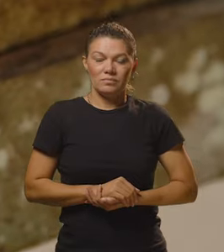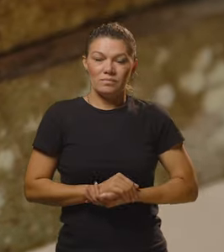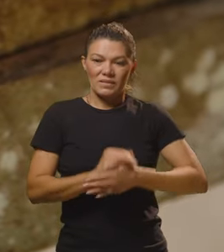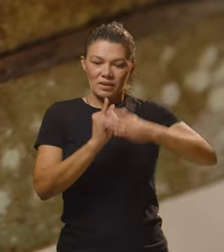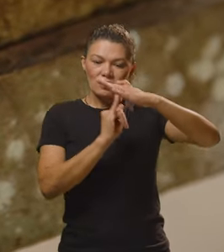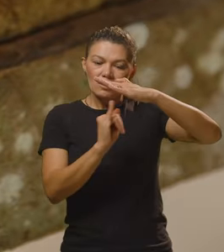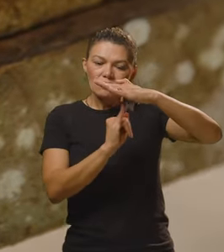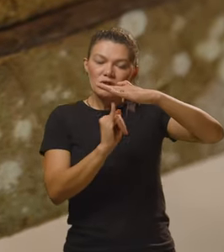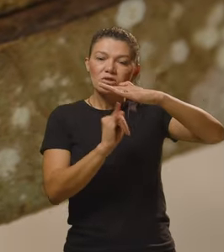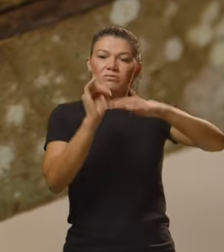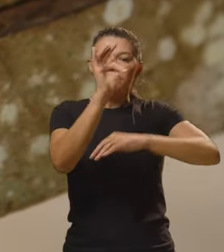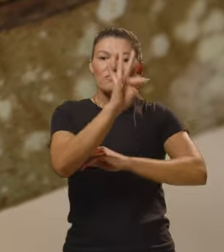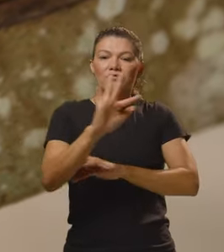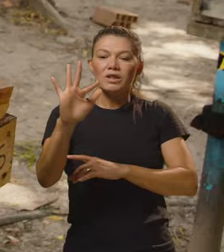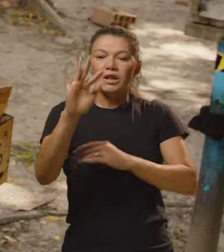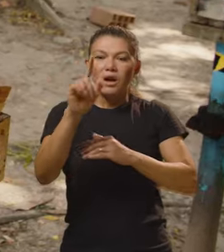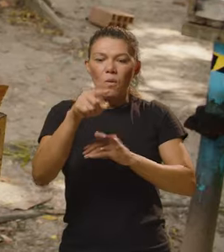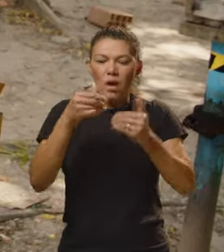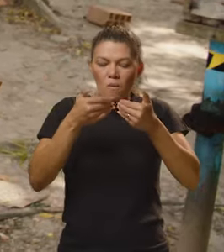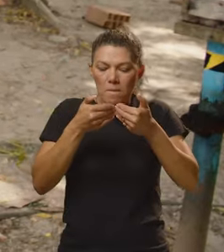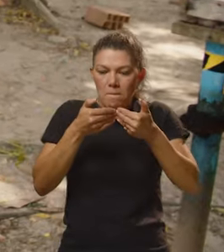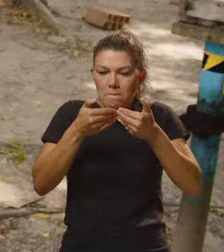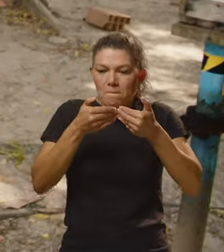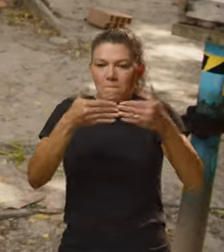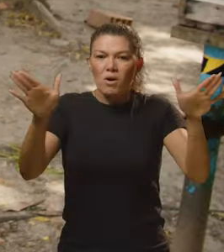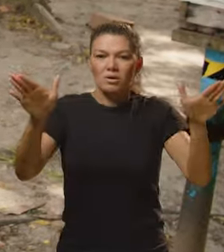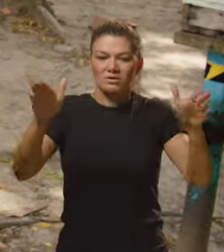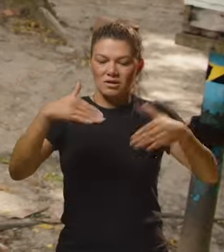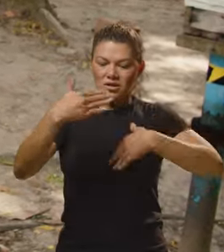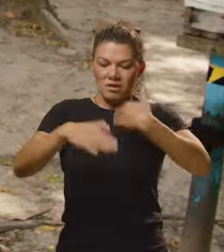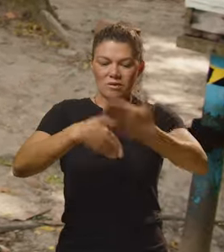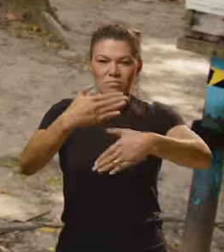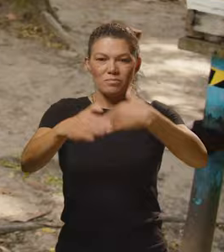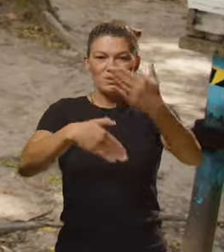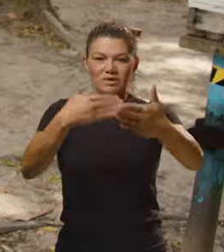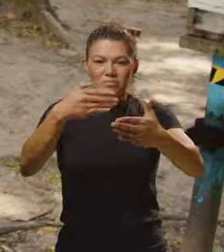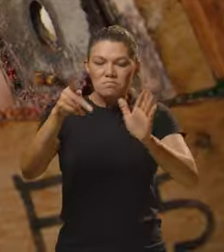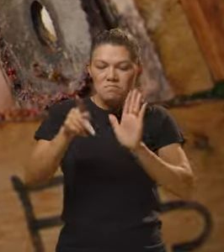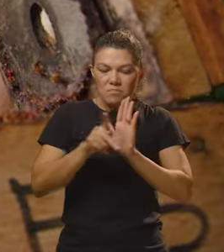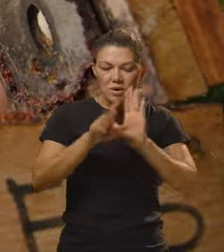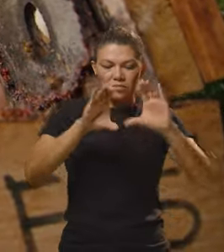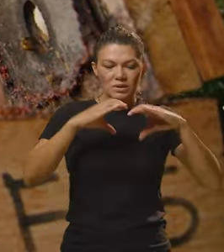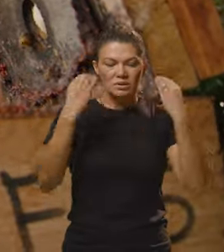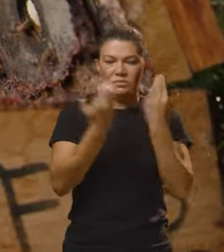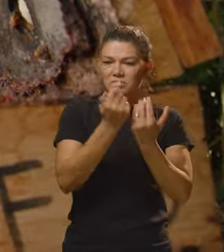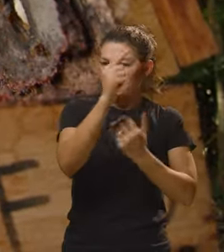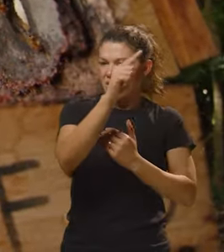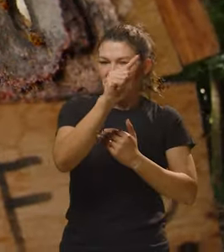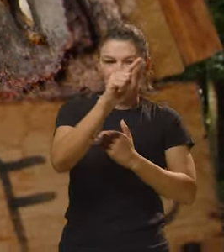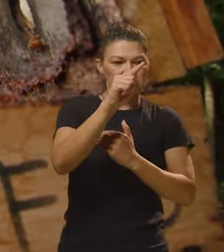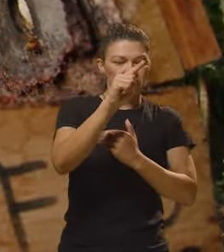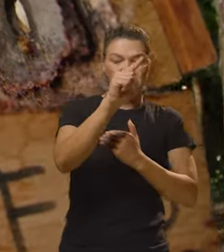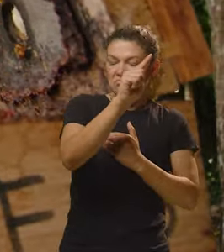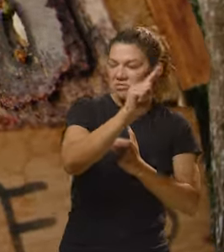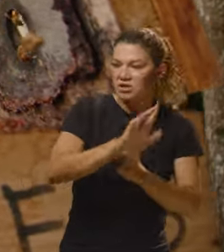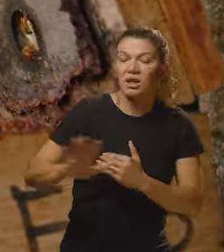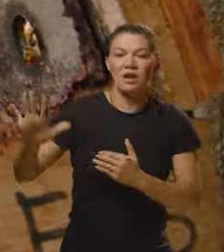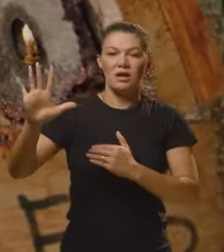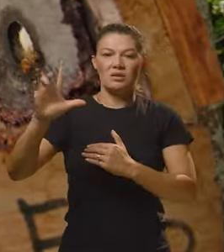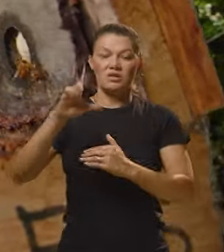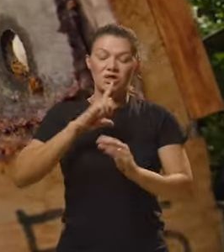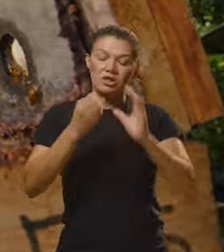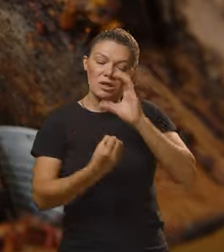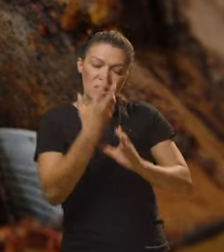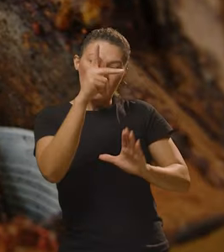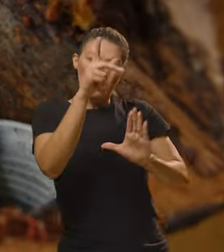Os institutos federais é uma porta aberta para o desenvolvimento das comunidades em geral. A gente implanta os